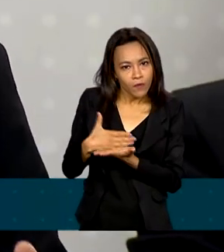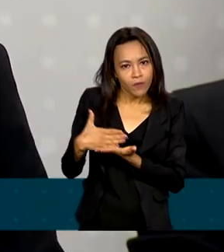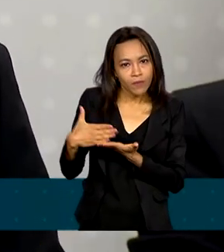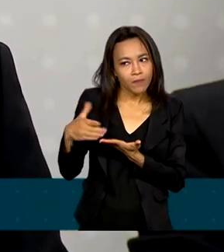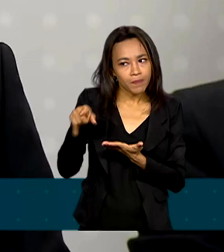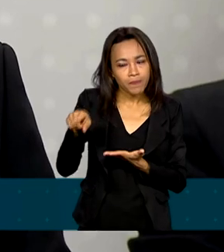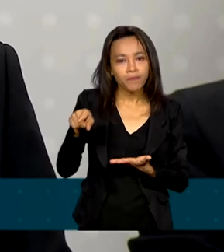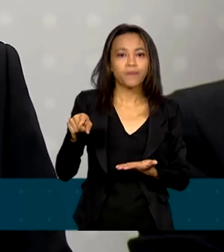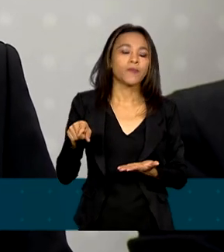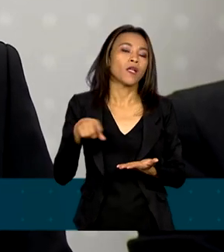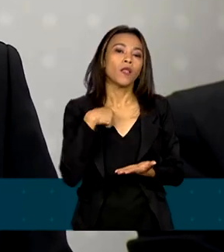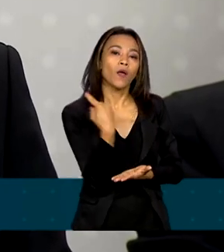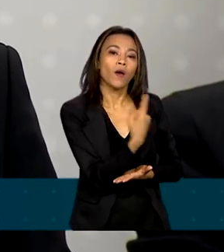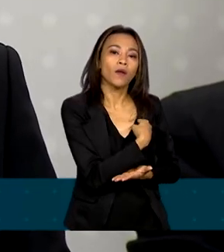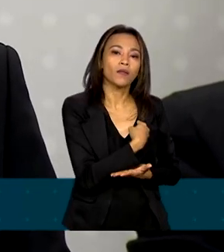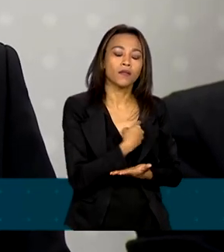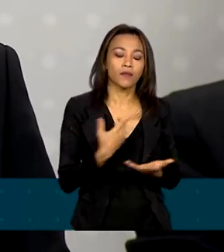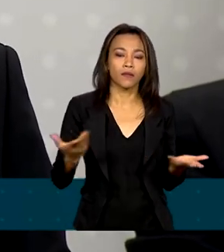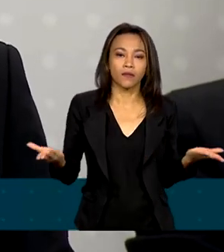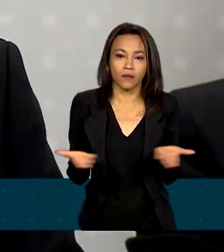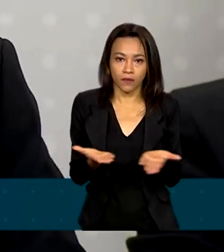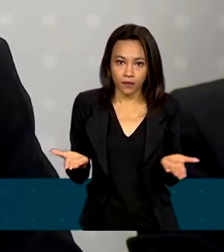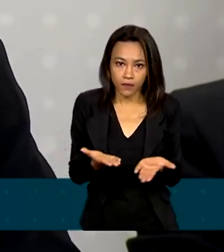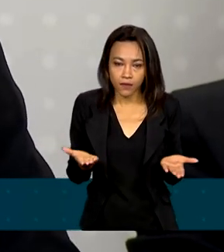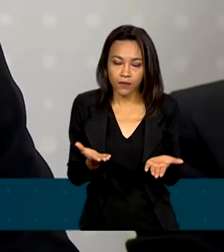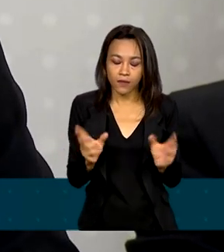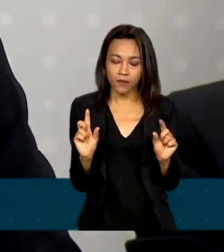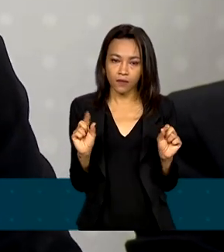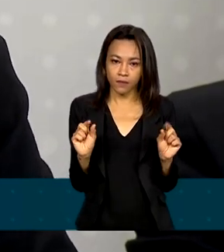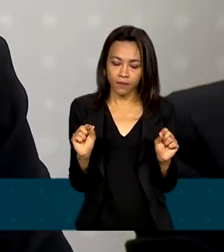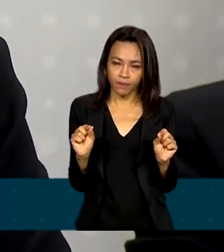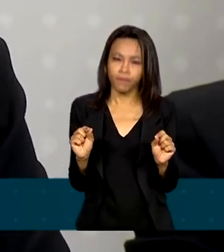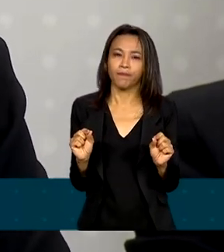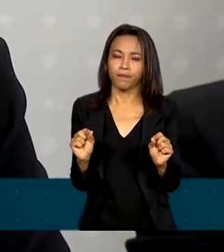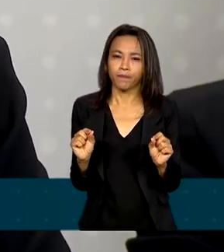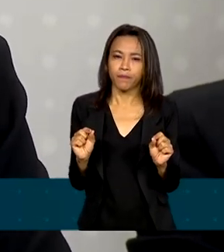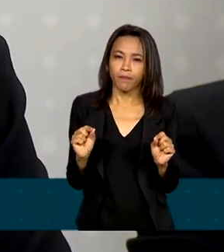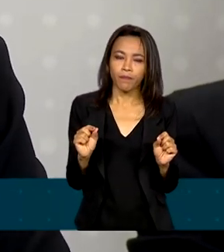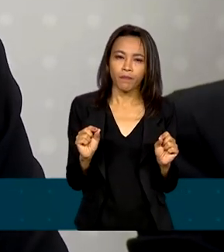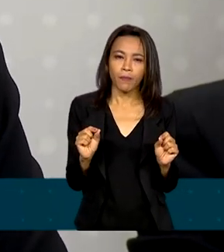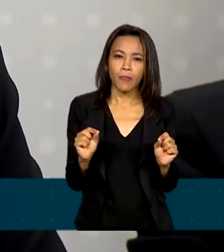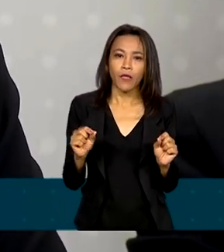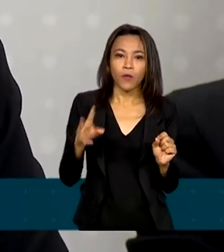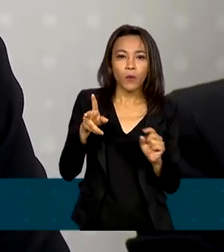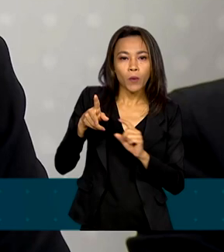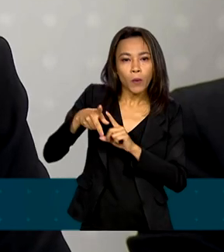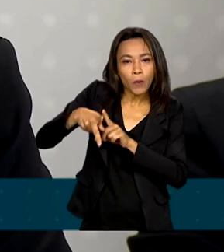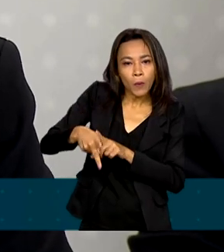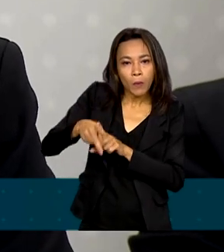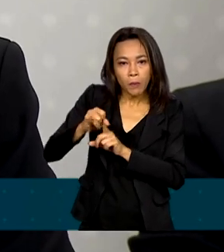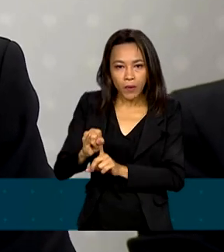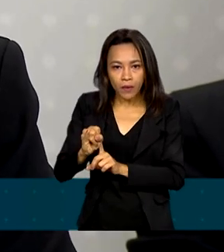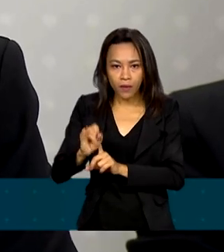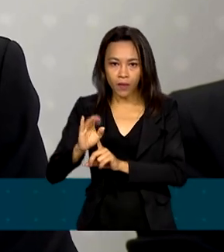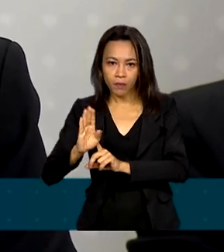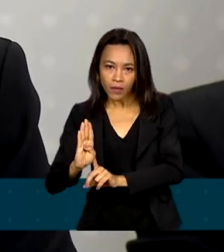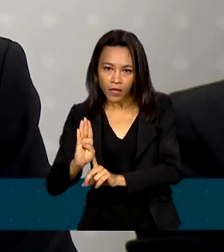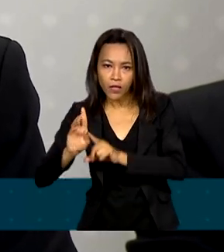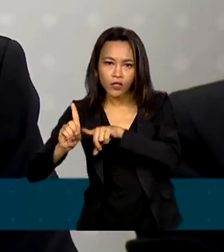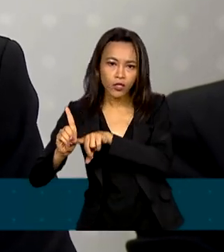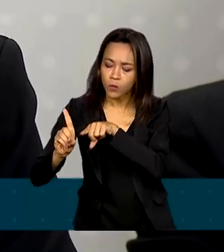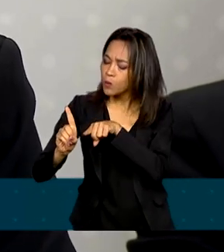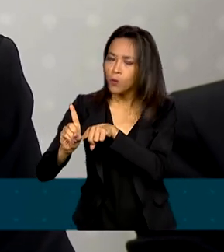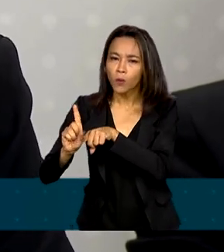Nós estamos agora ampliando as bolsas do PIBID, que são os programas